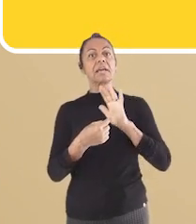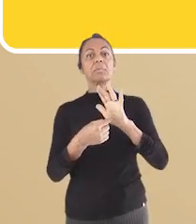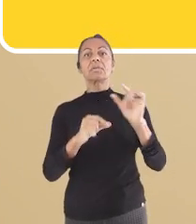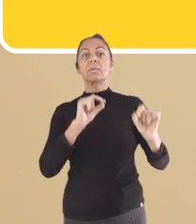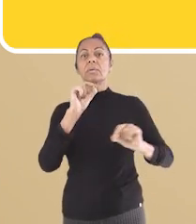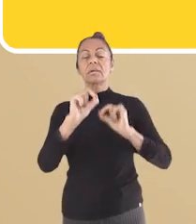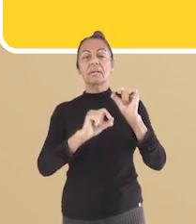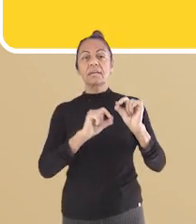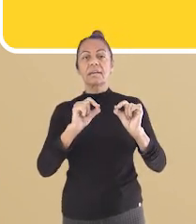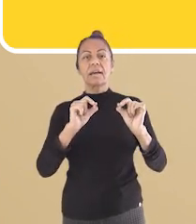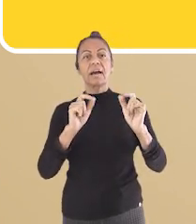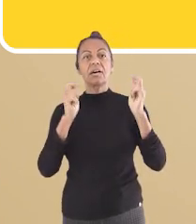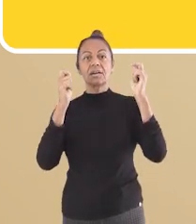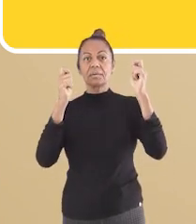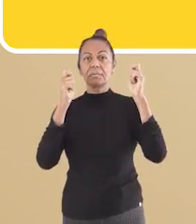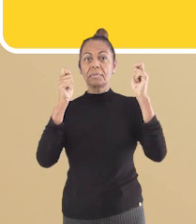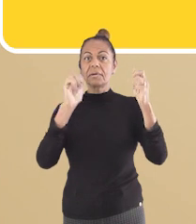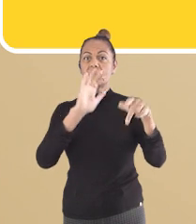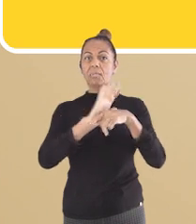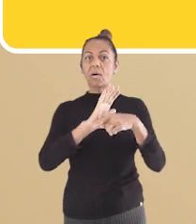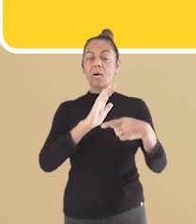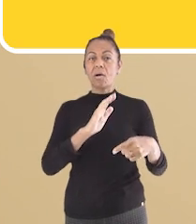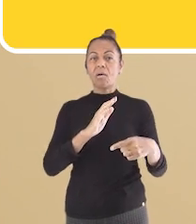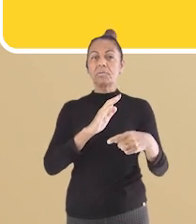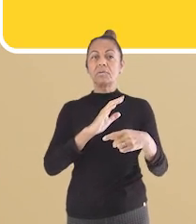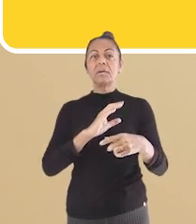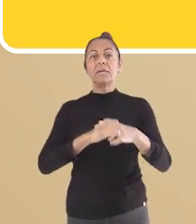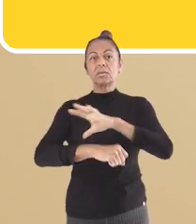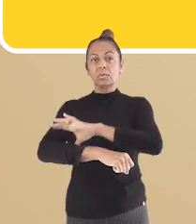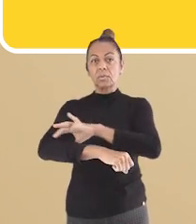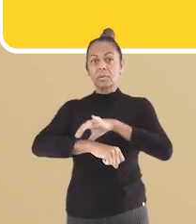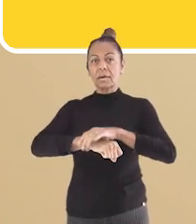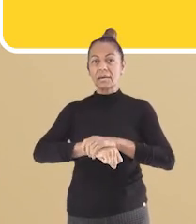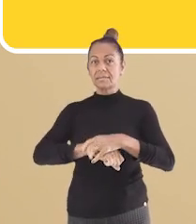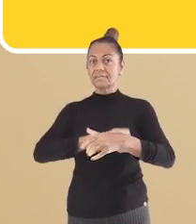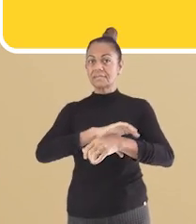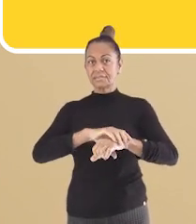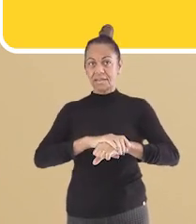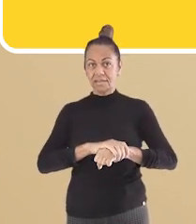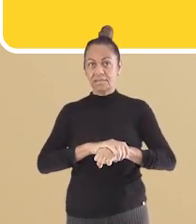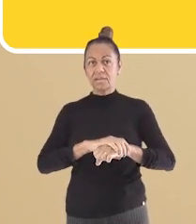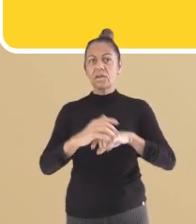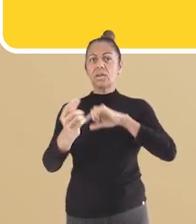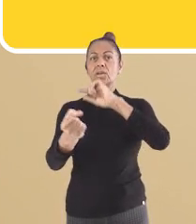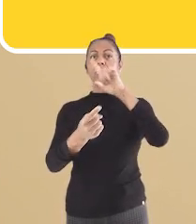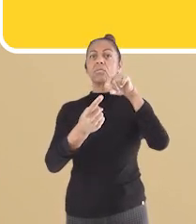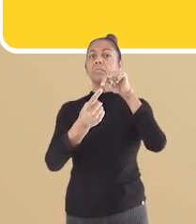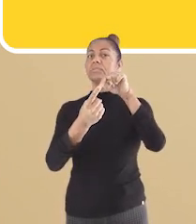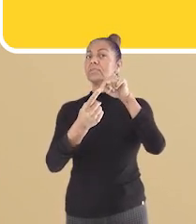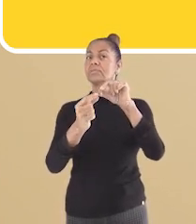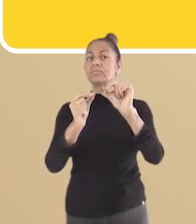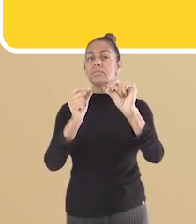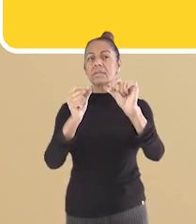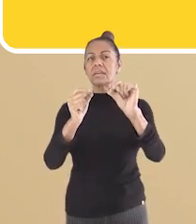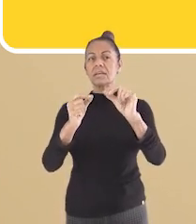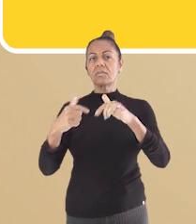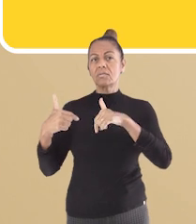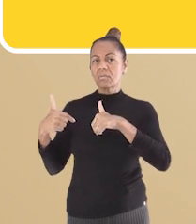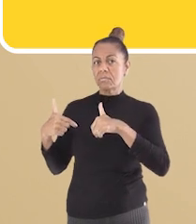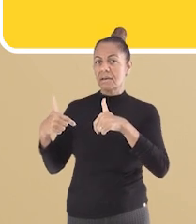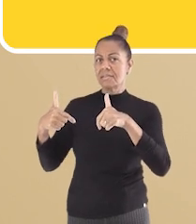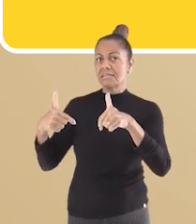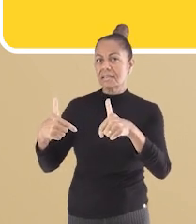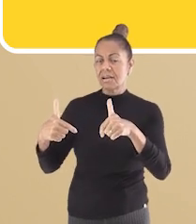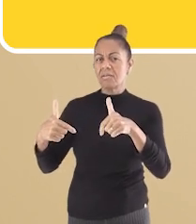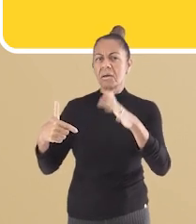esse anúncio trata-se de uma campanha. A campanha do agasalho. Esse é um anúncio de 2013. E